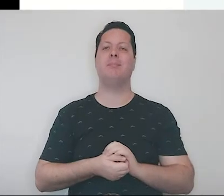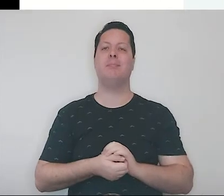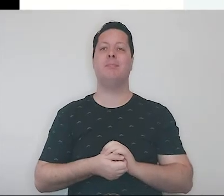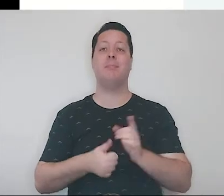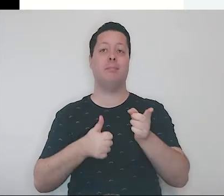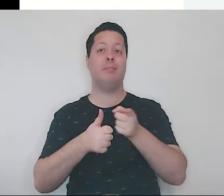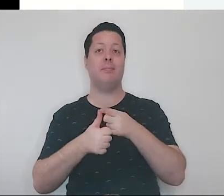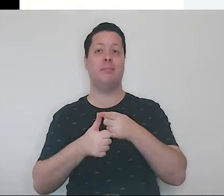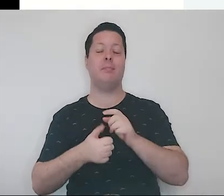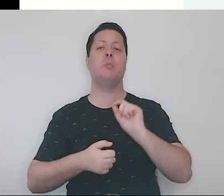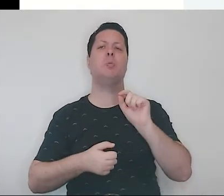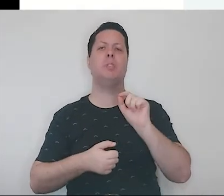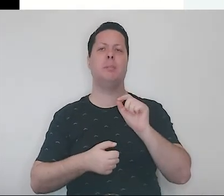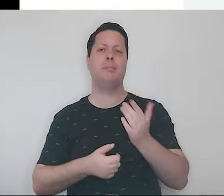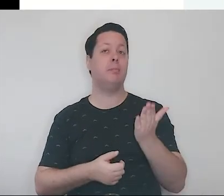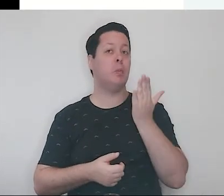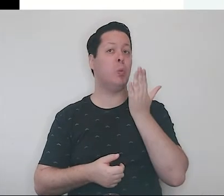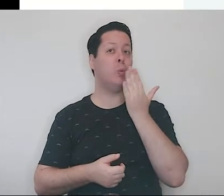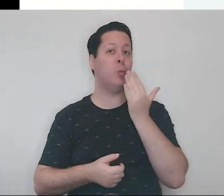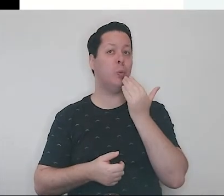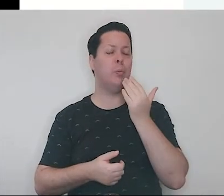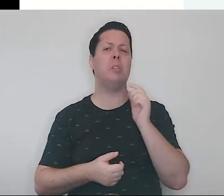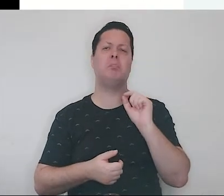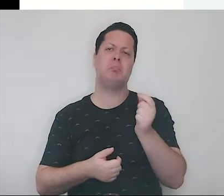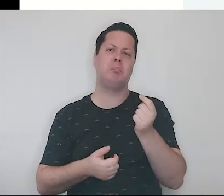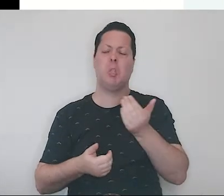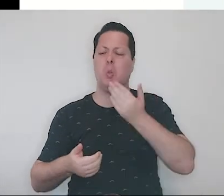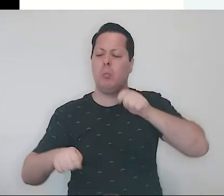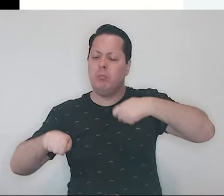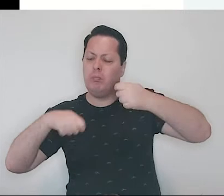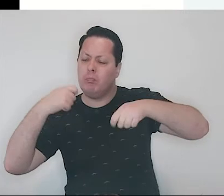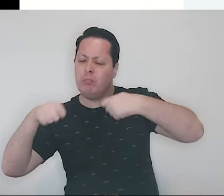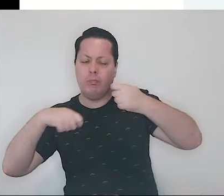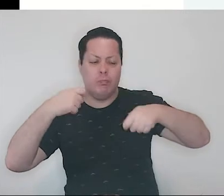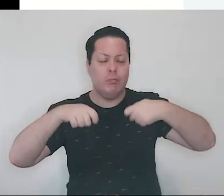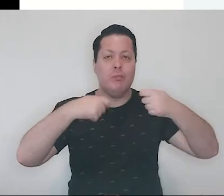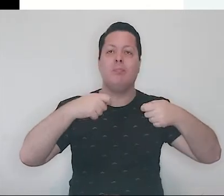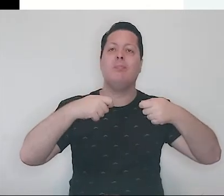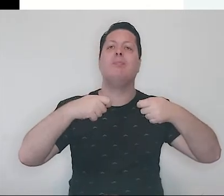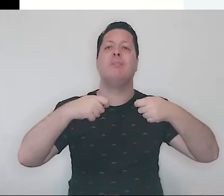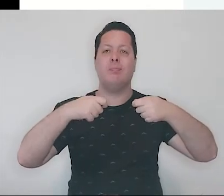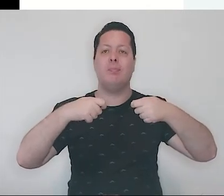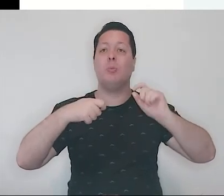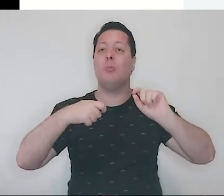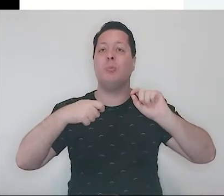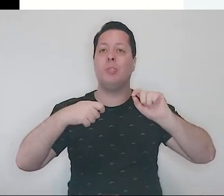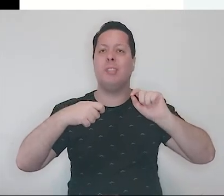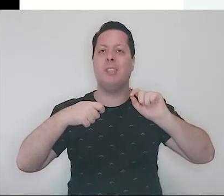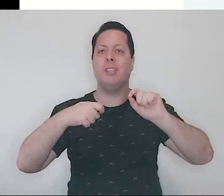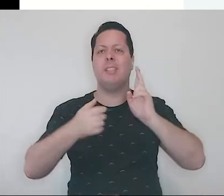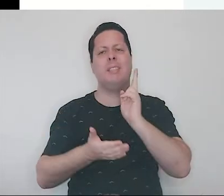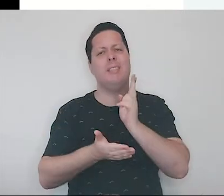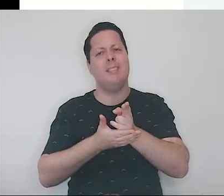comemos nossos alimentos, temos que ter